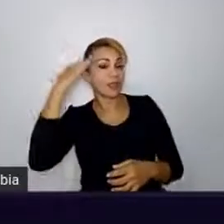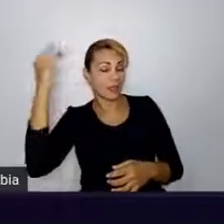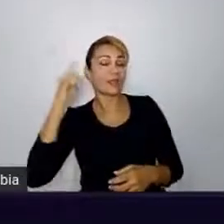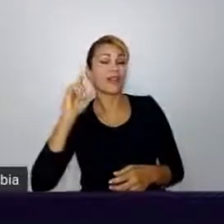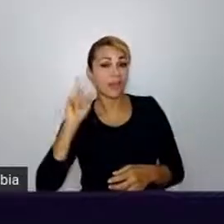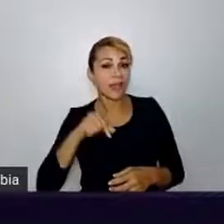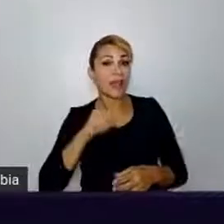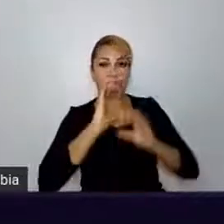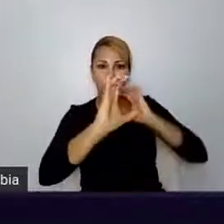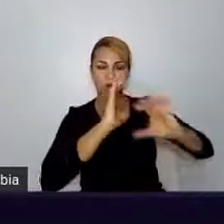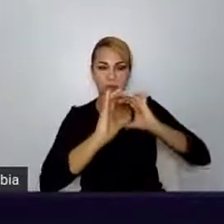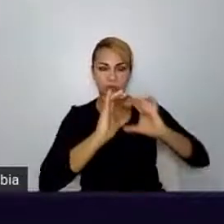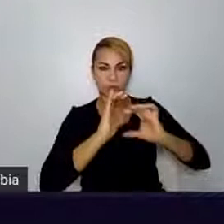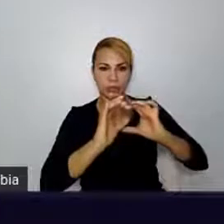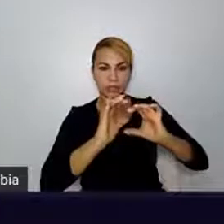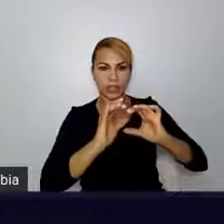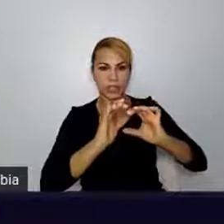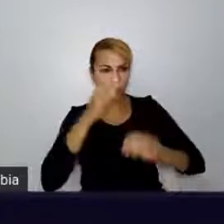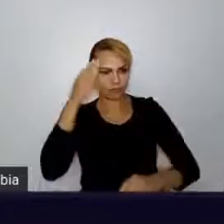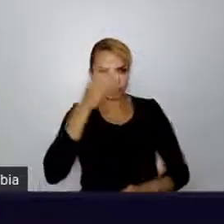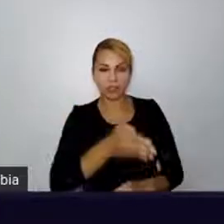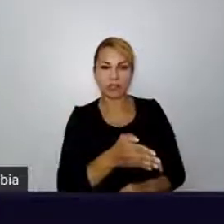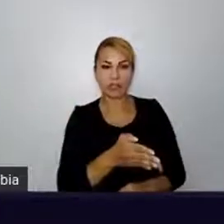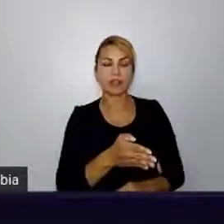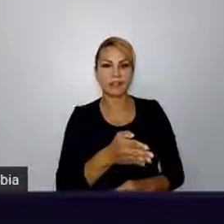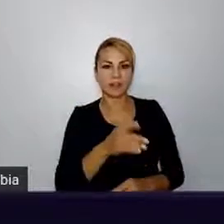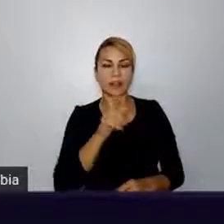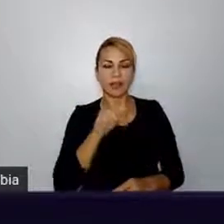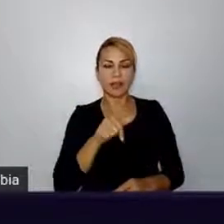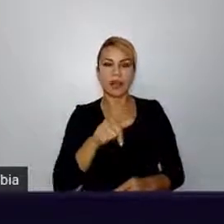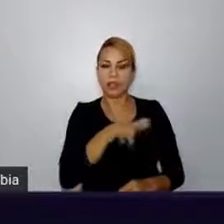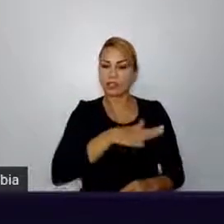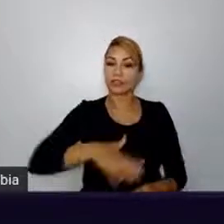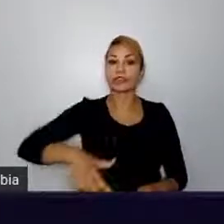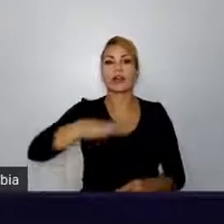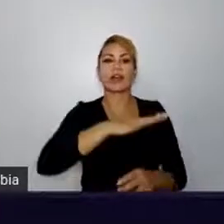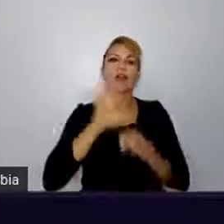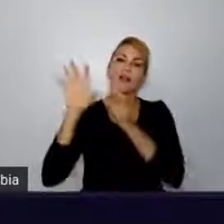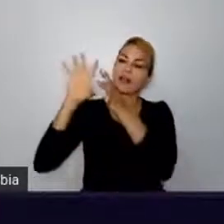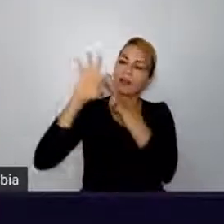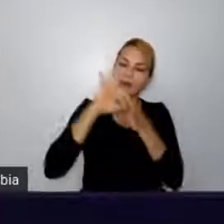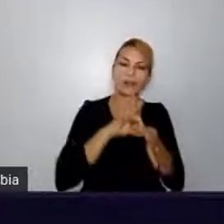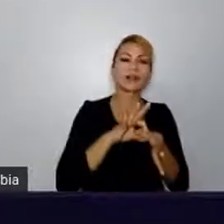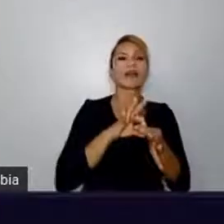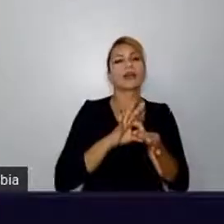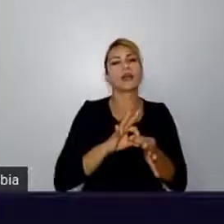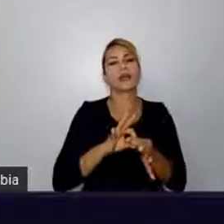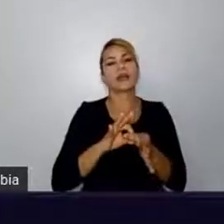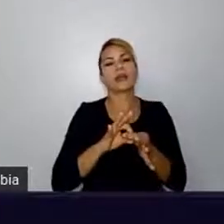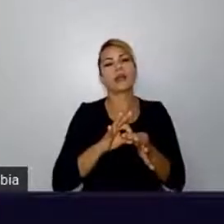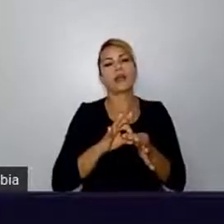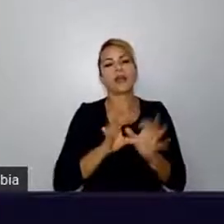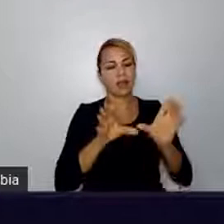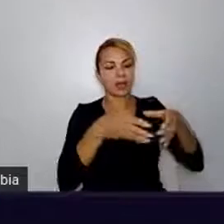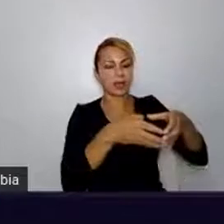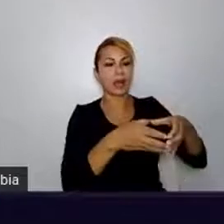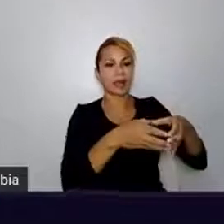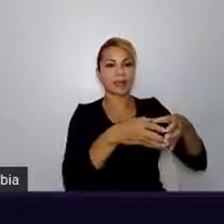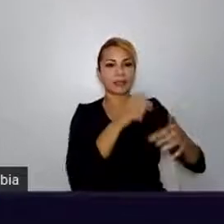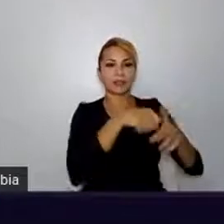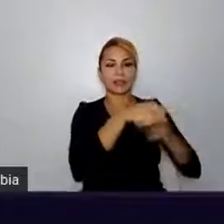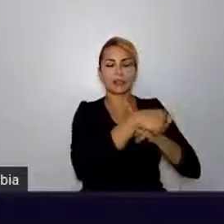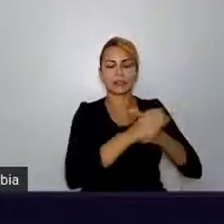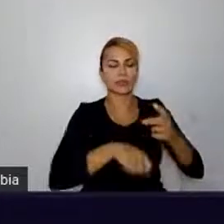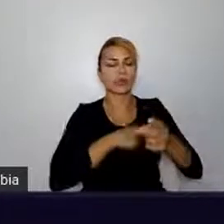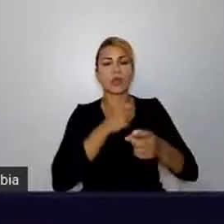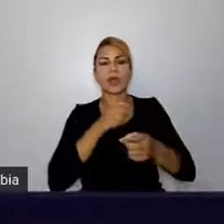acontece de maneira direta. Ela engloba o contexto, a classe social, o nível de conhecimento, o background e também